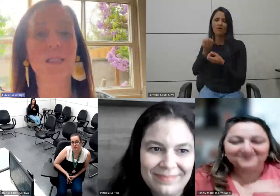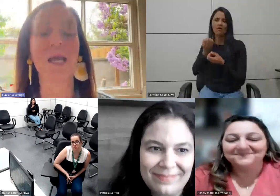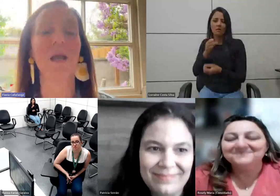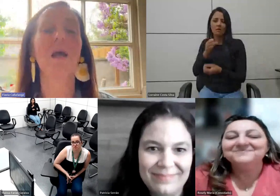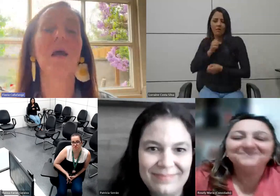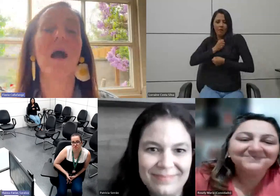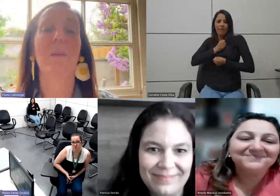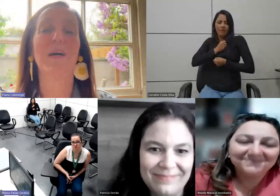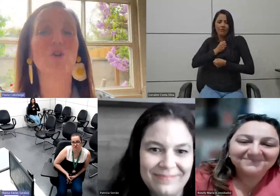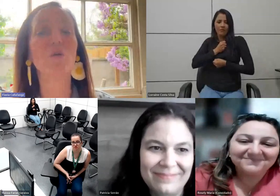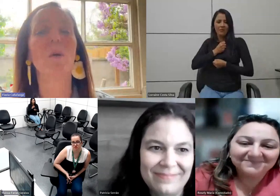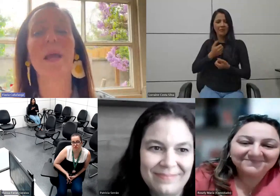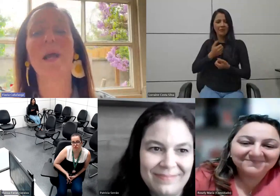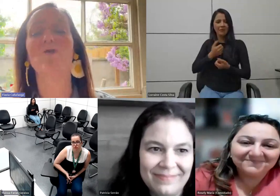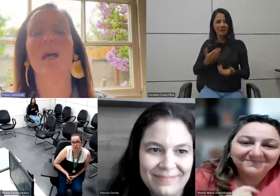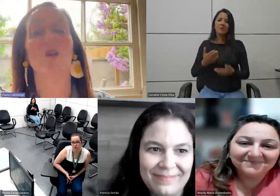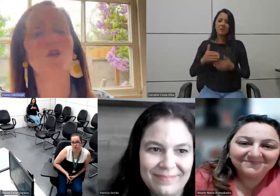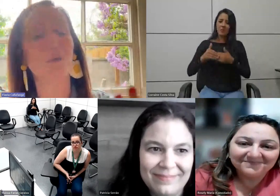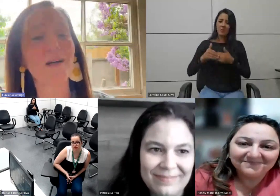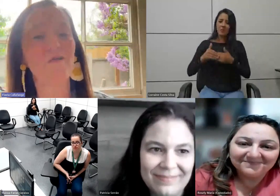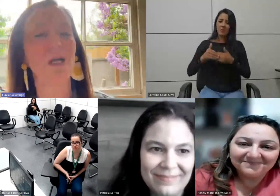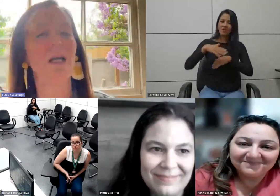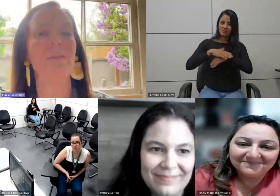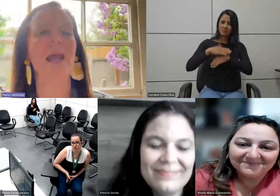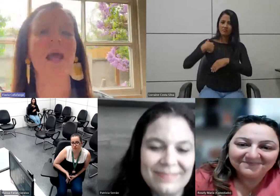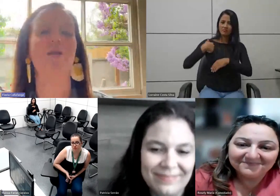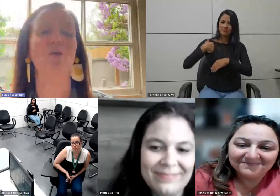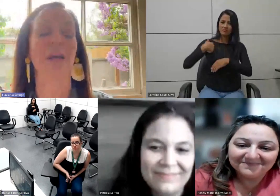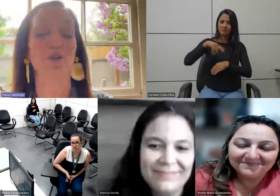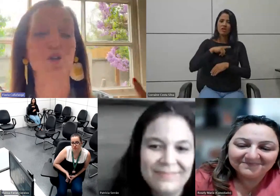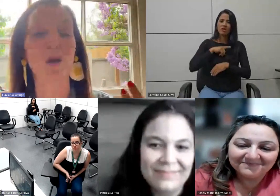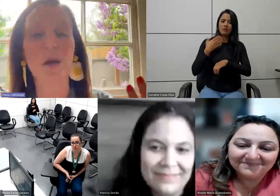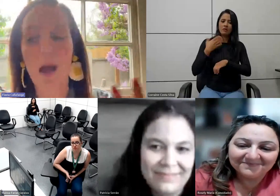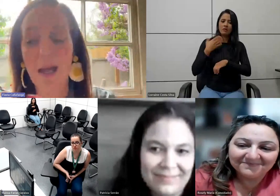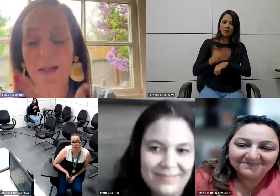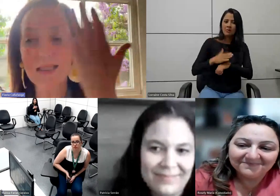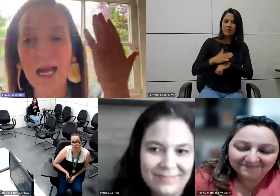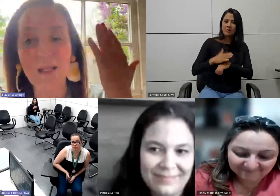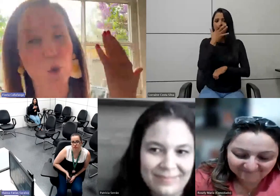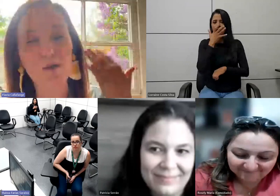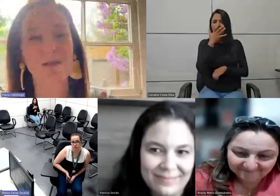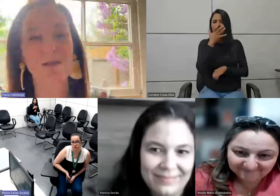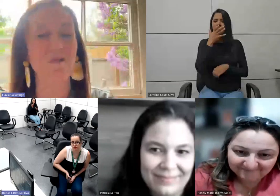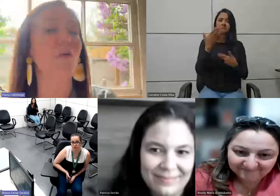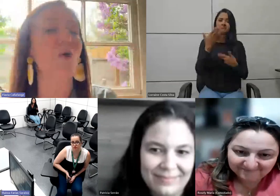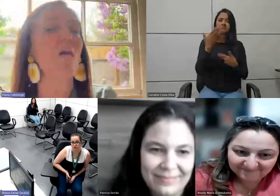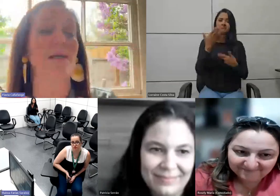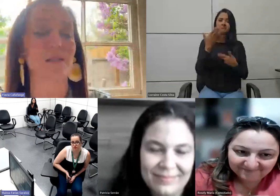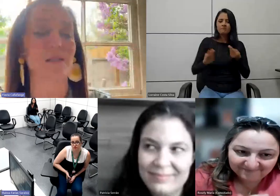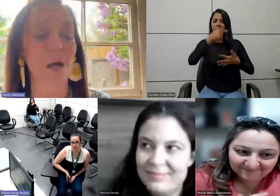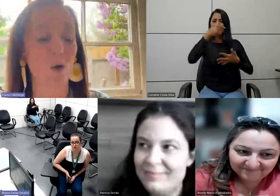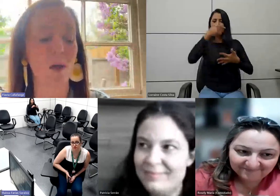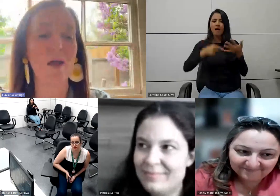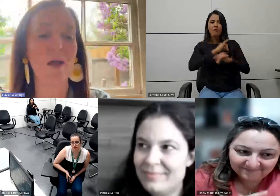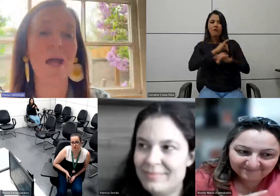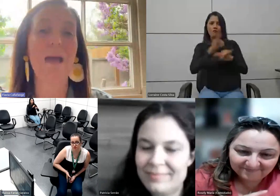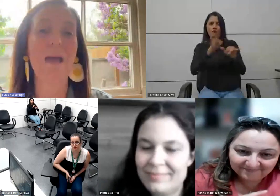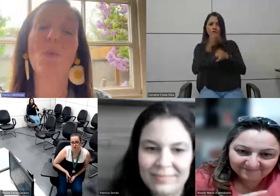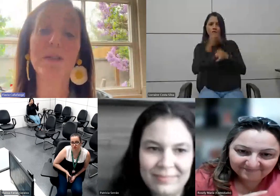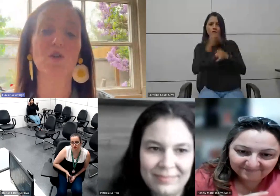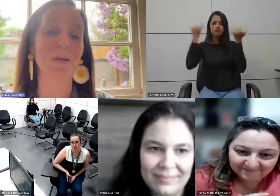então assim a partir do momento que a gente faz o treinamento que a gente dá toda essa informação